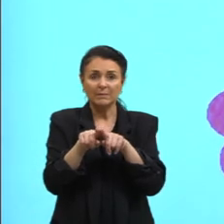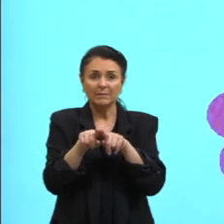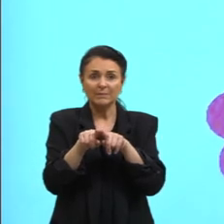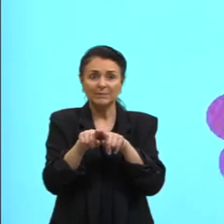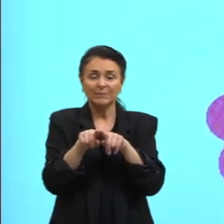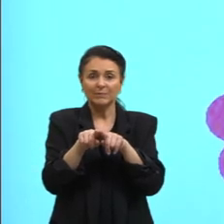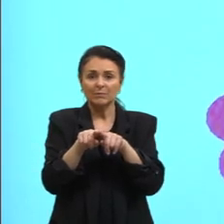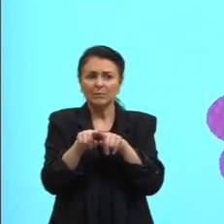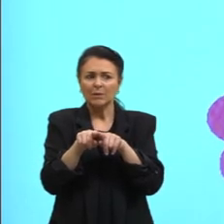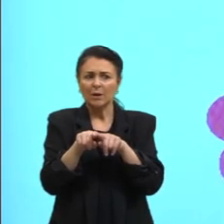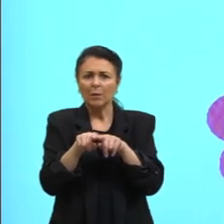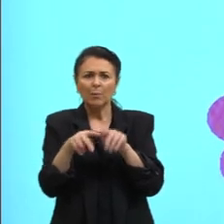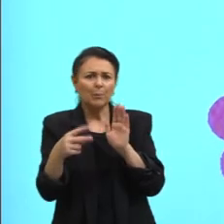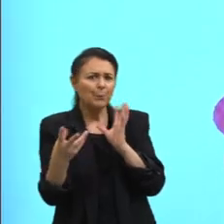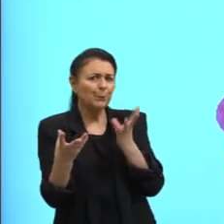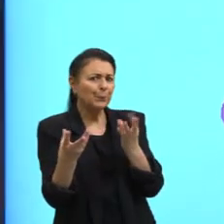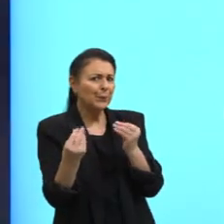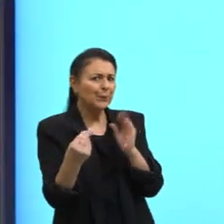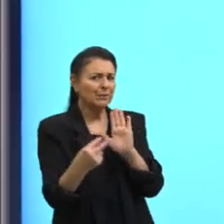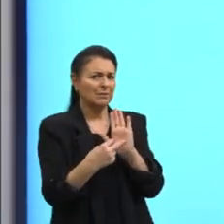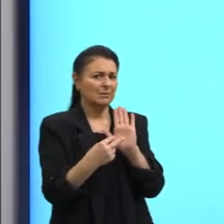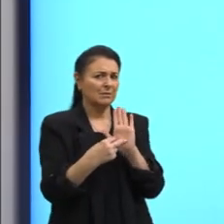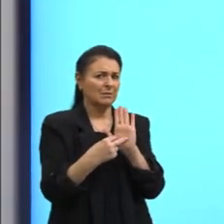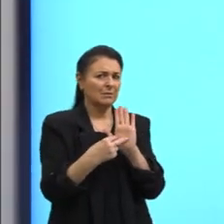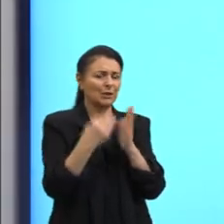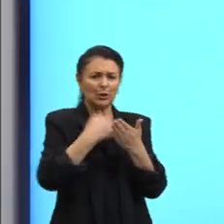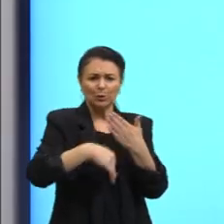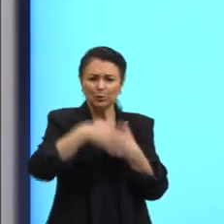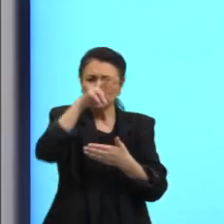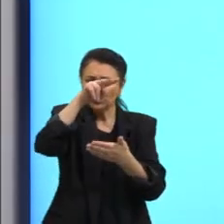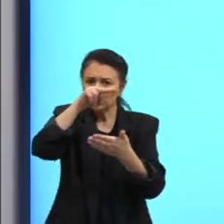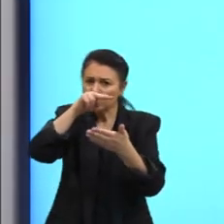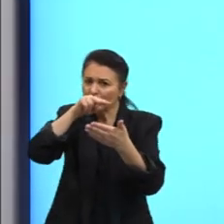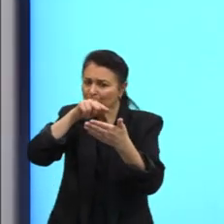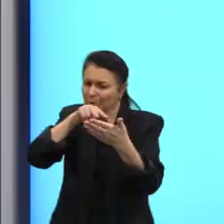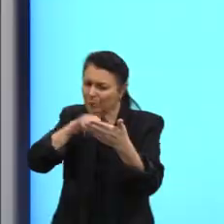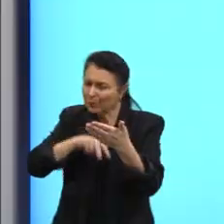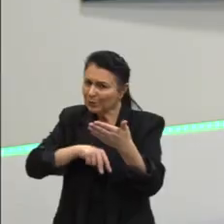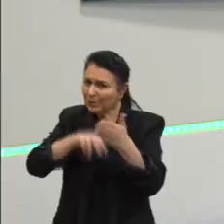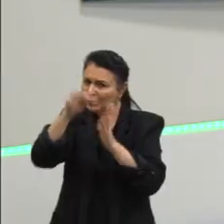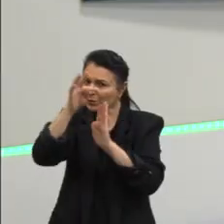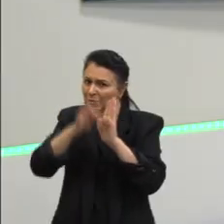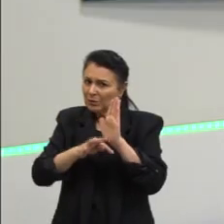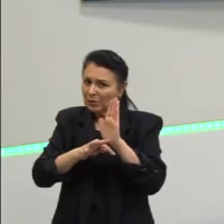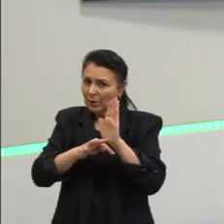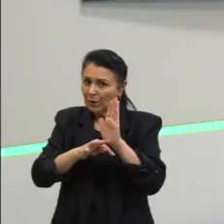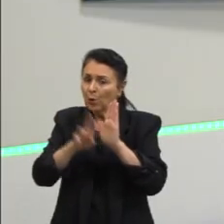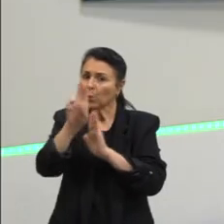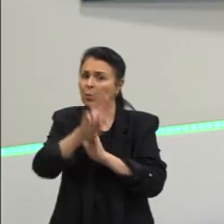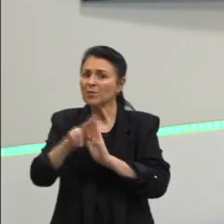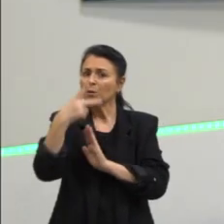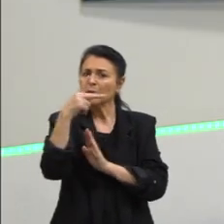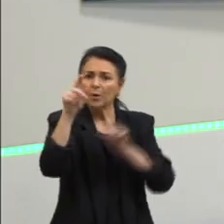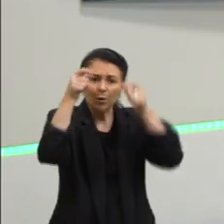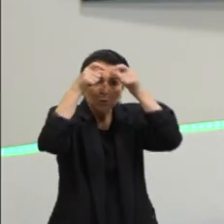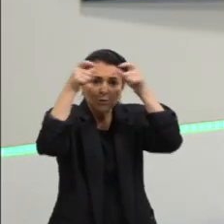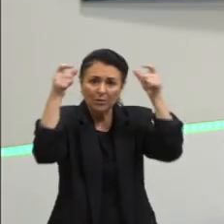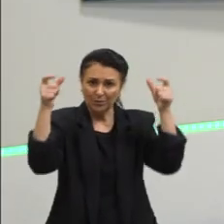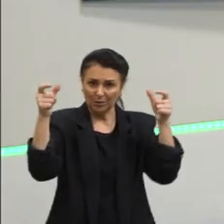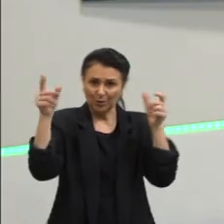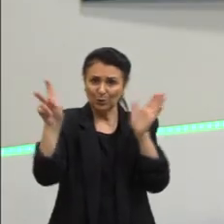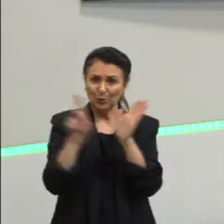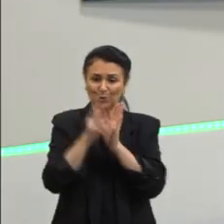Prestar muita atenção no que você está lendo Levando alguns conhecimentos em conta